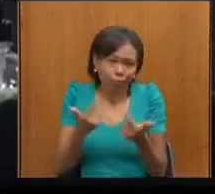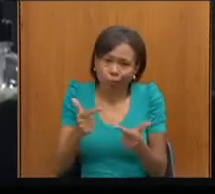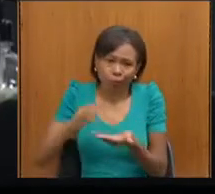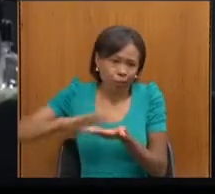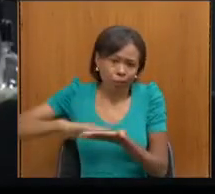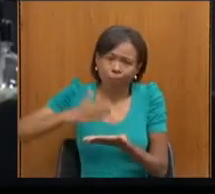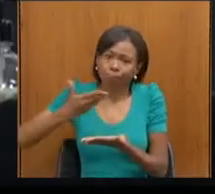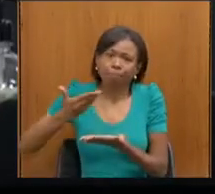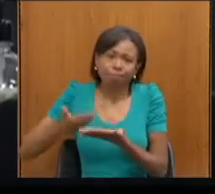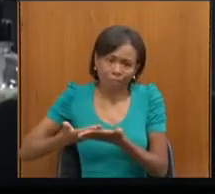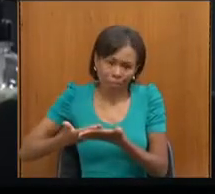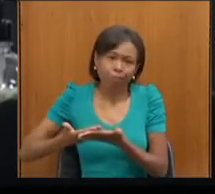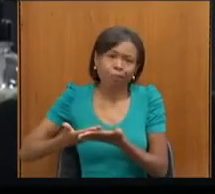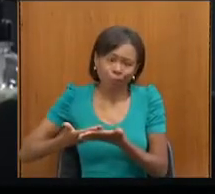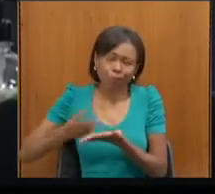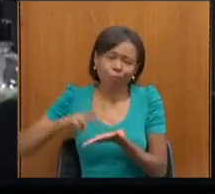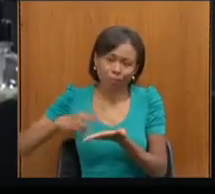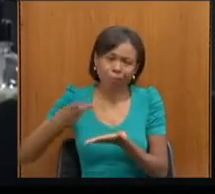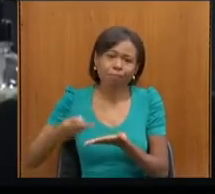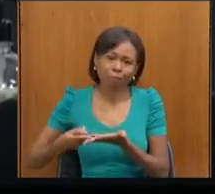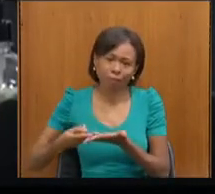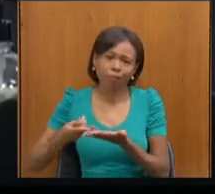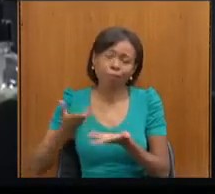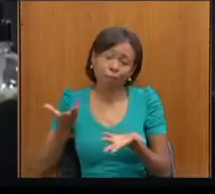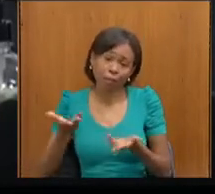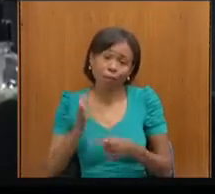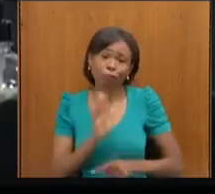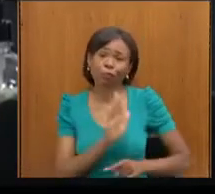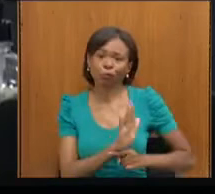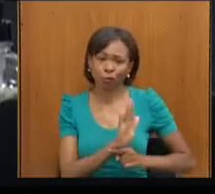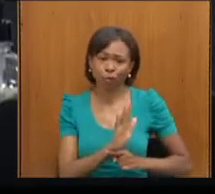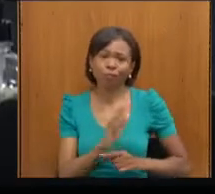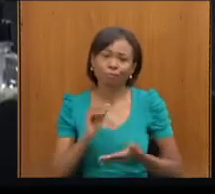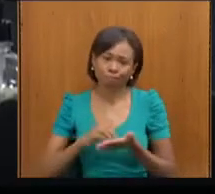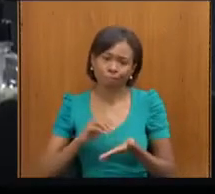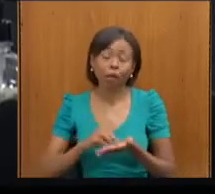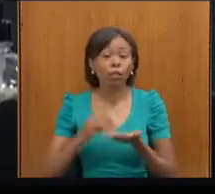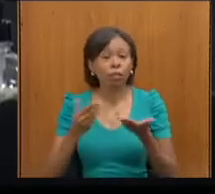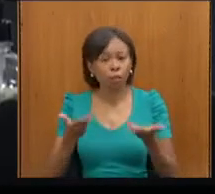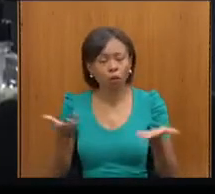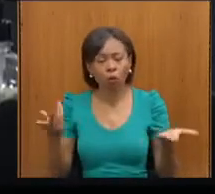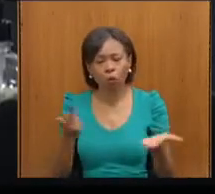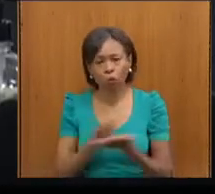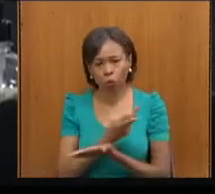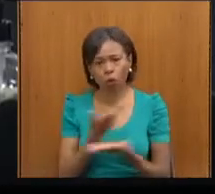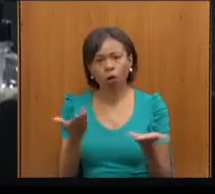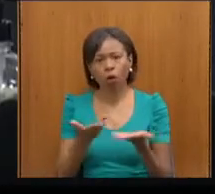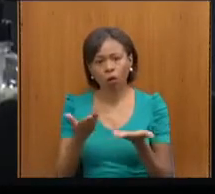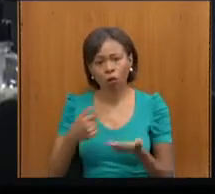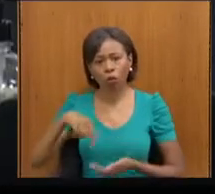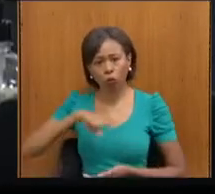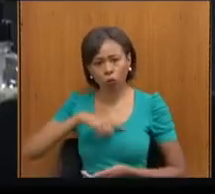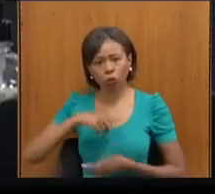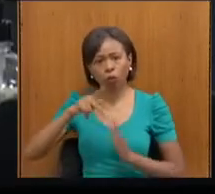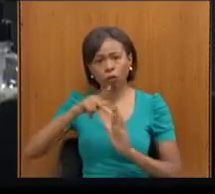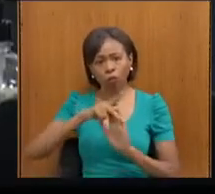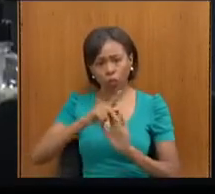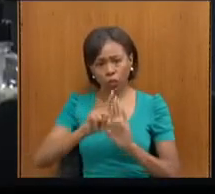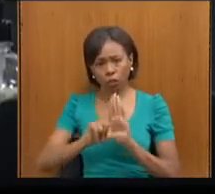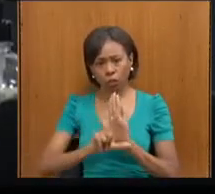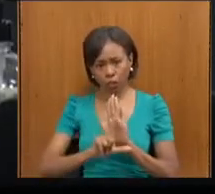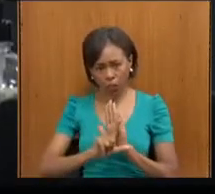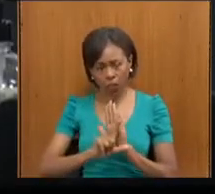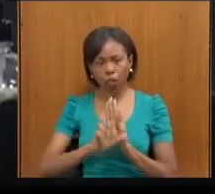profissional traduzindo, um tradicional de libras. Então, fica aí, a gente apresentou esse projeto de lei